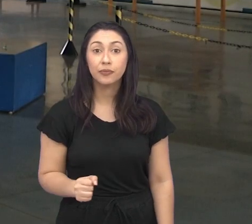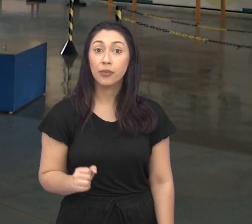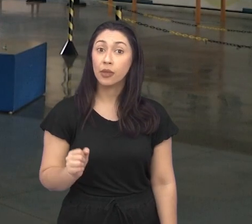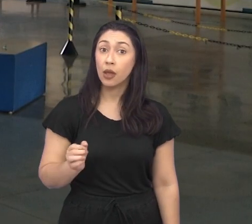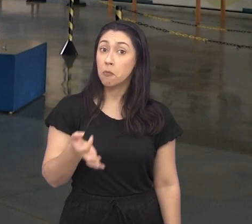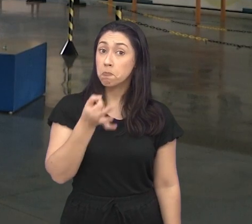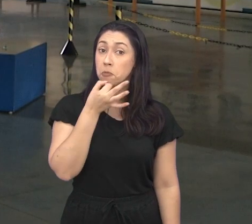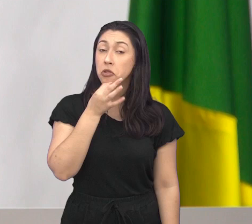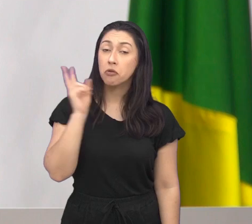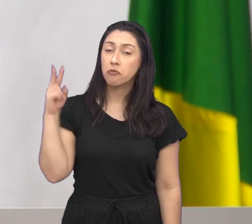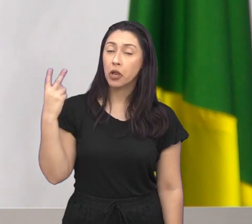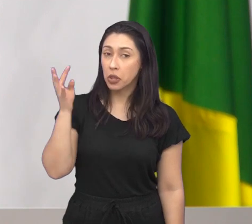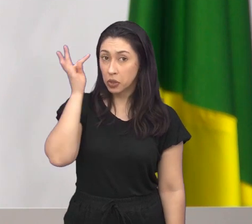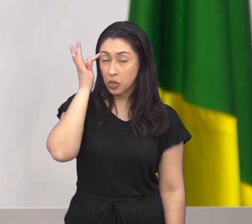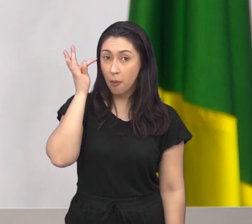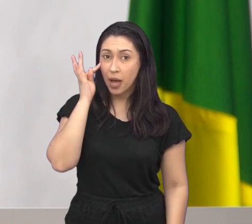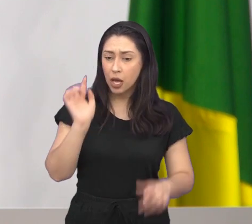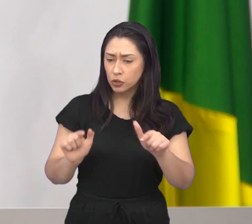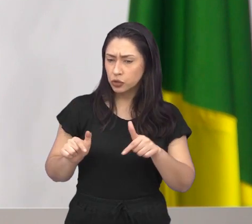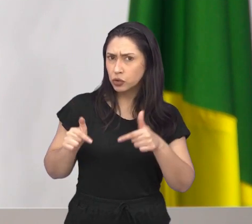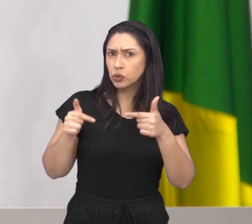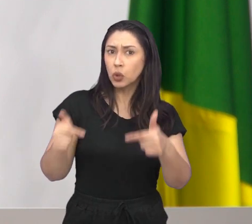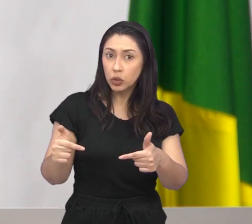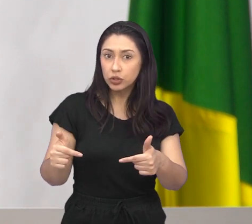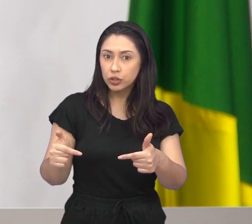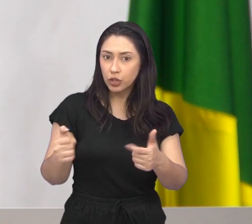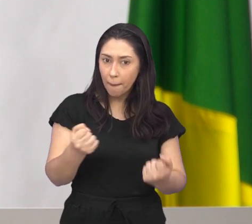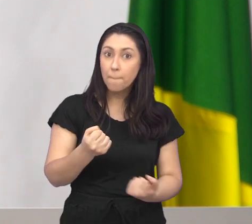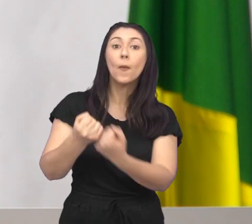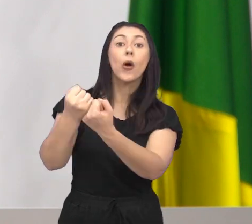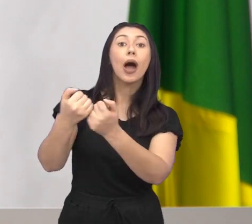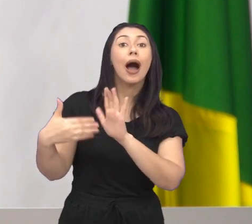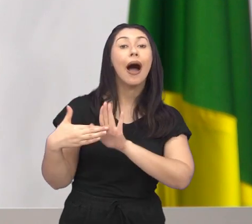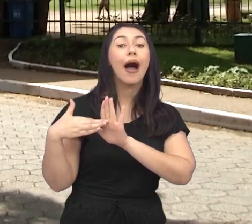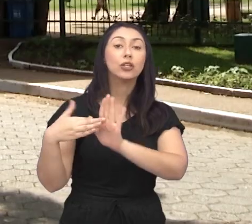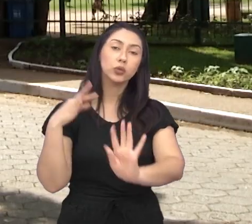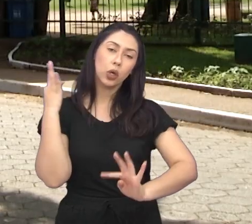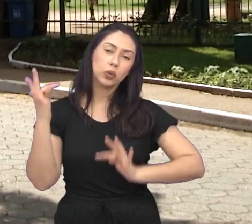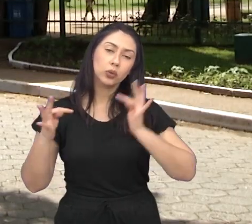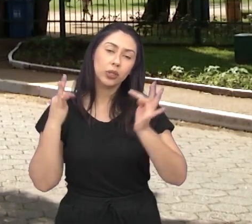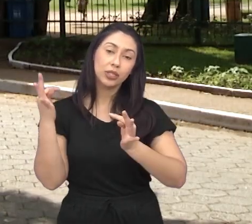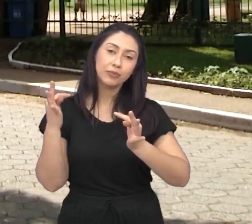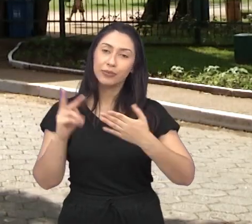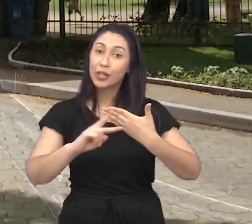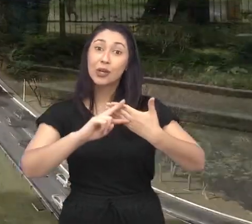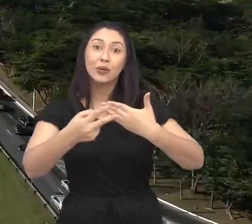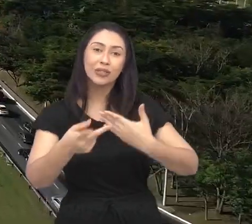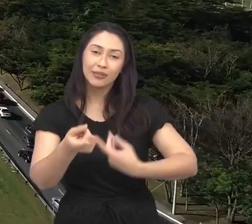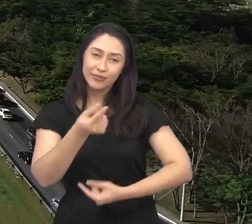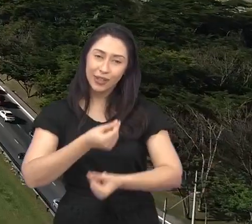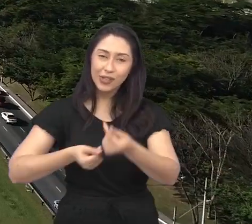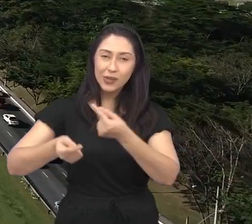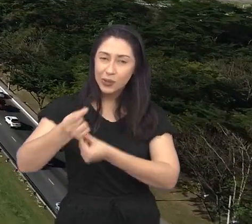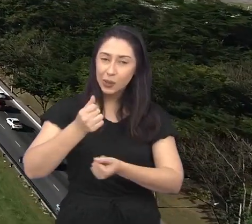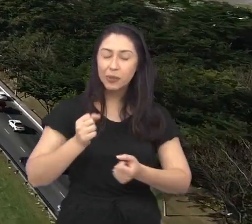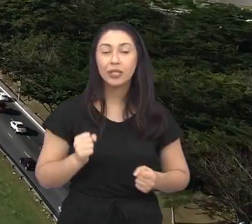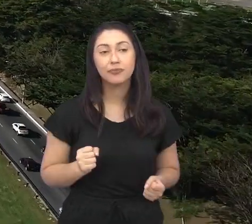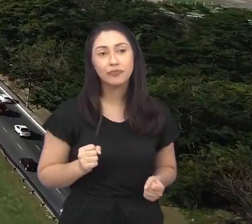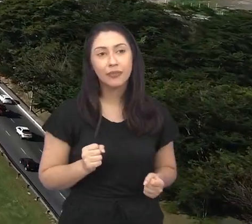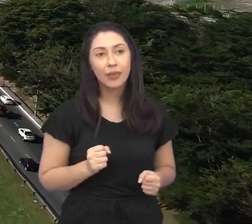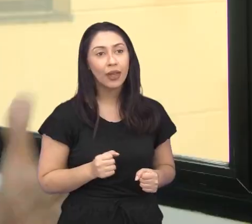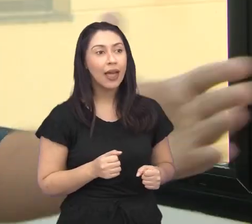atrativos locais. Para o vereador Tomás Henrique, as ações de fomento colaboram com o crescimento turístico e, consequentemente,